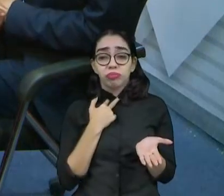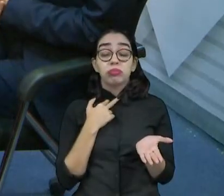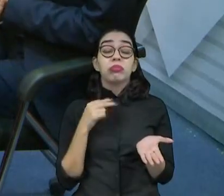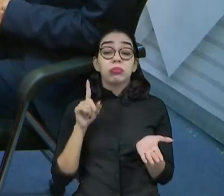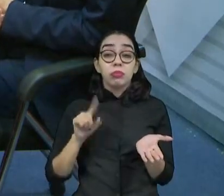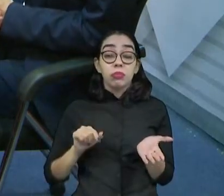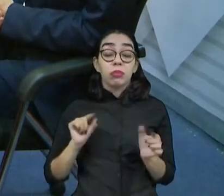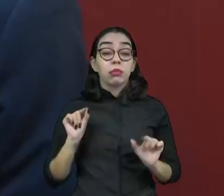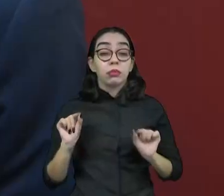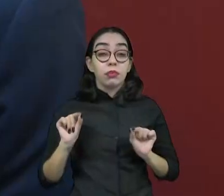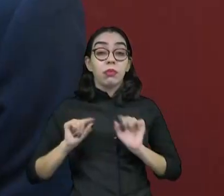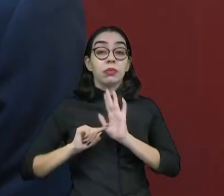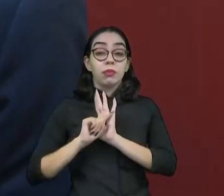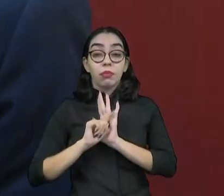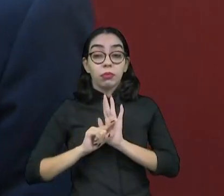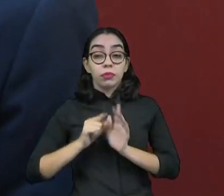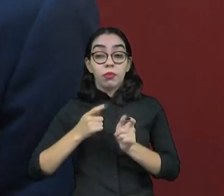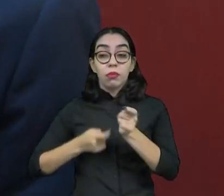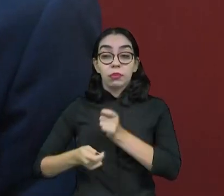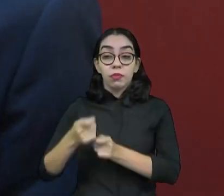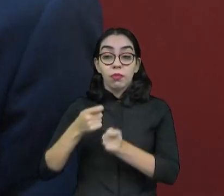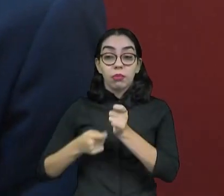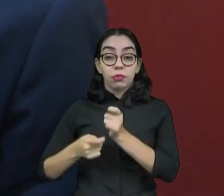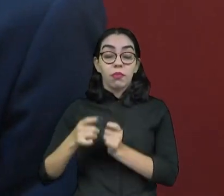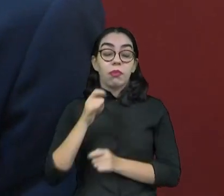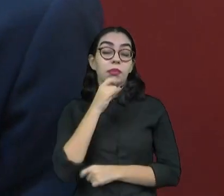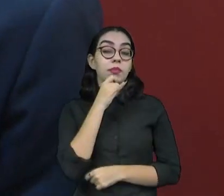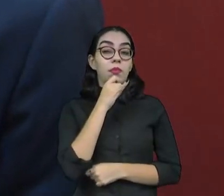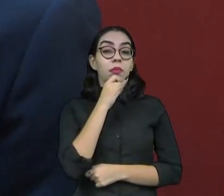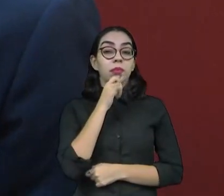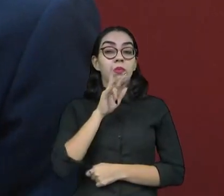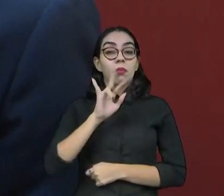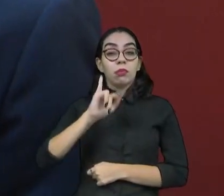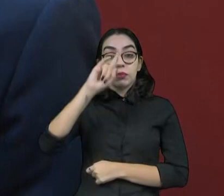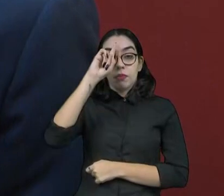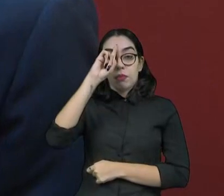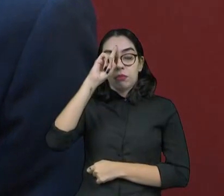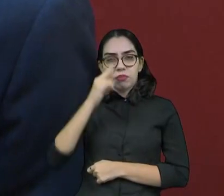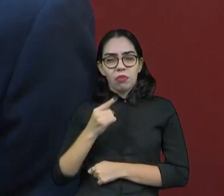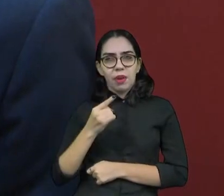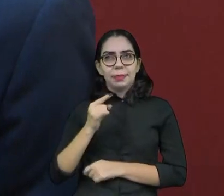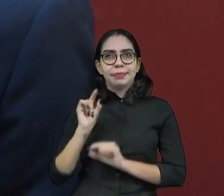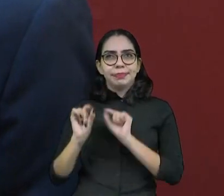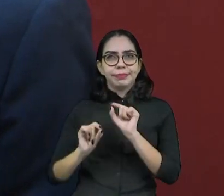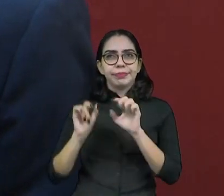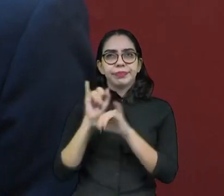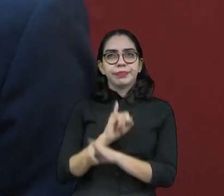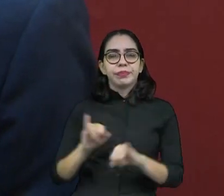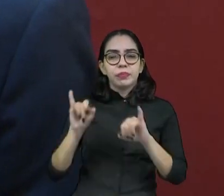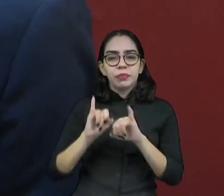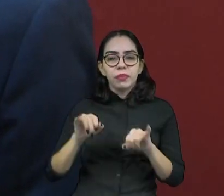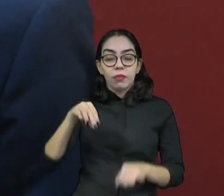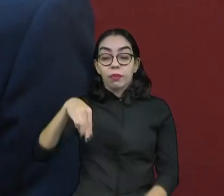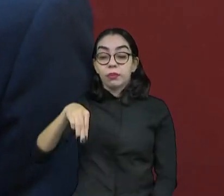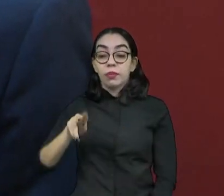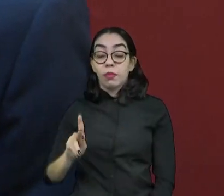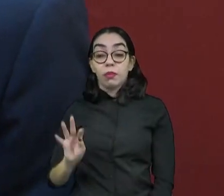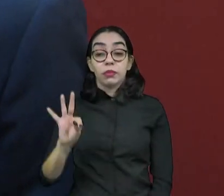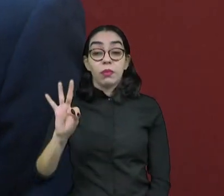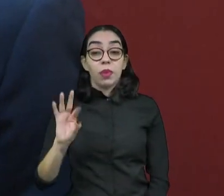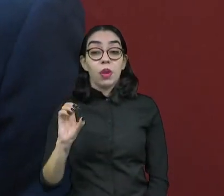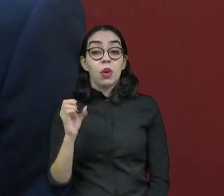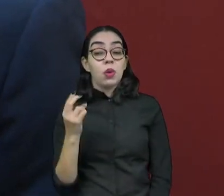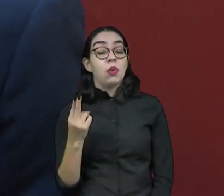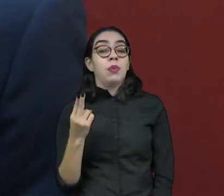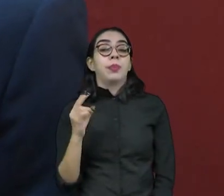pesquisas de mercado. Por exemplo, uma pesquisa mercadológica vai perguntar se você trabalha com publicidade, com agência de propaganda, com jornalismo. Ou,